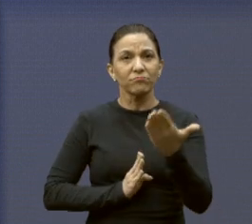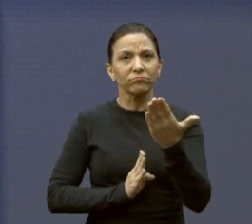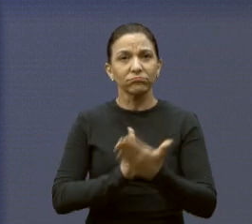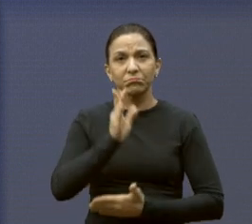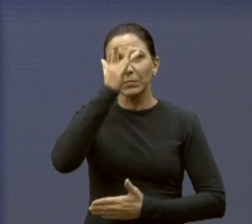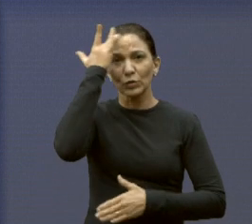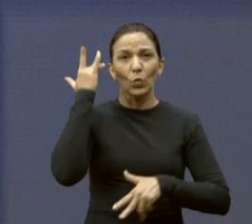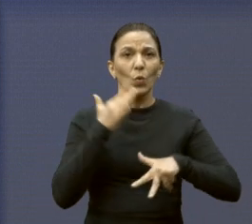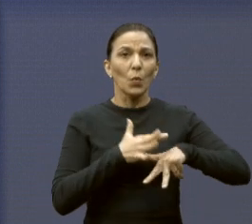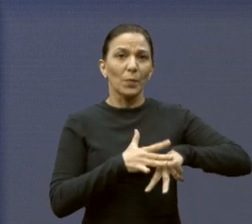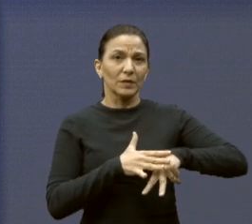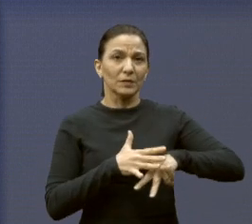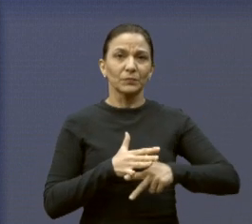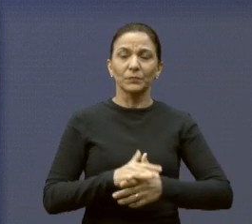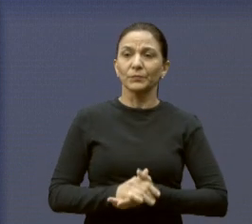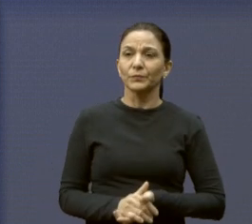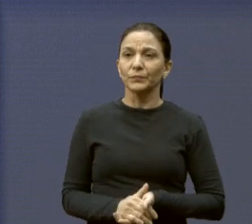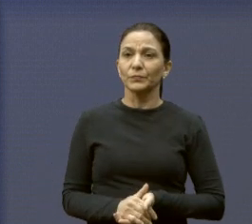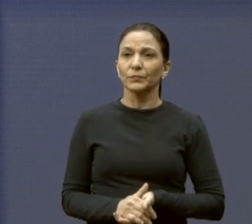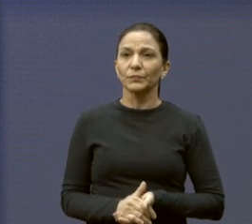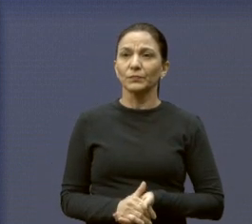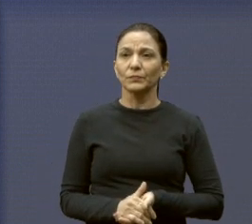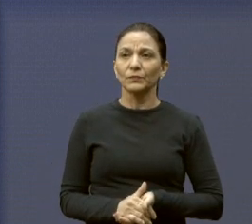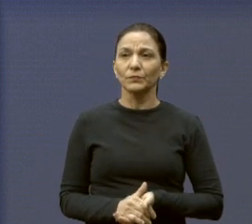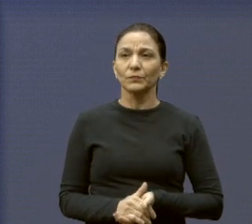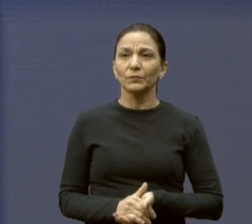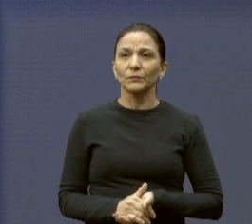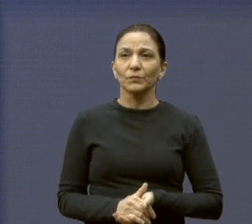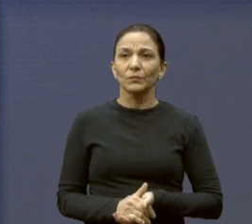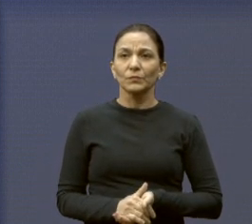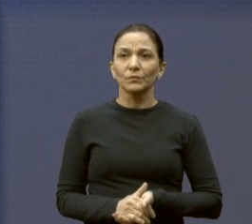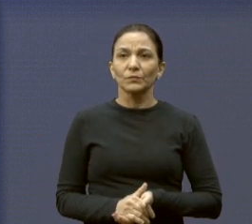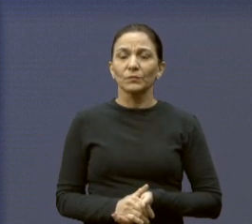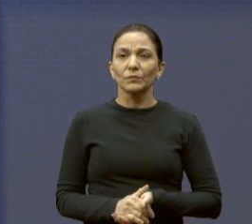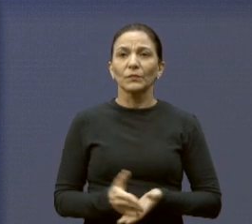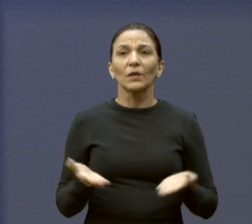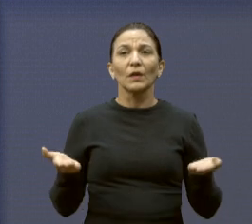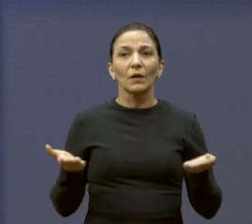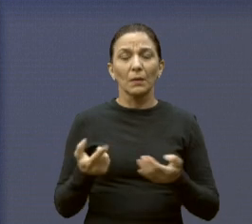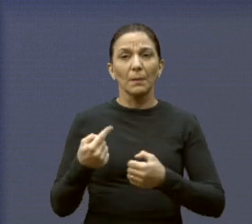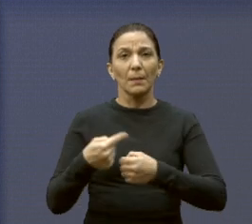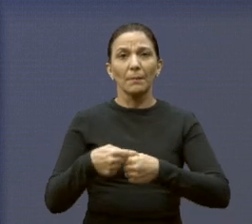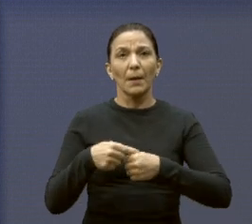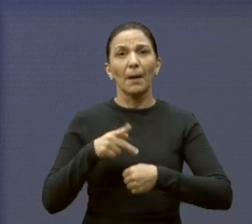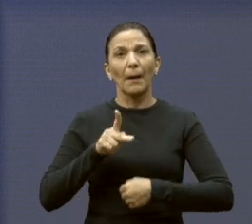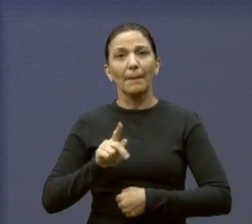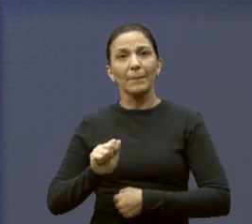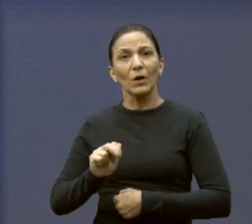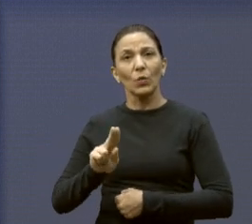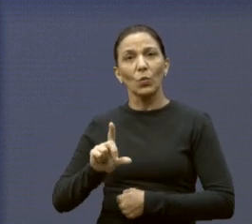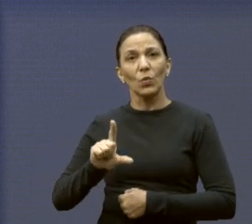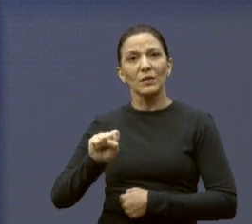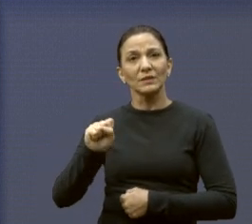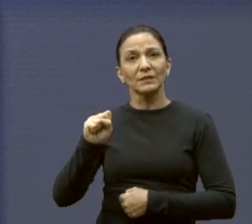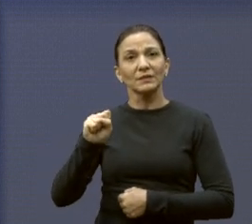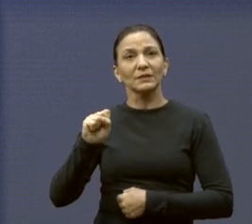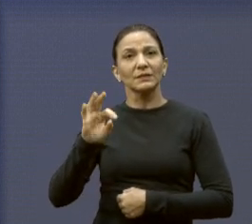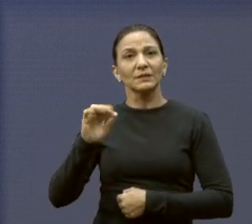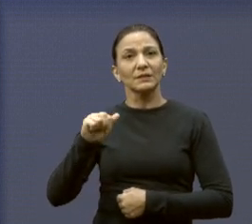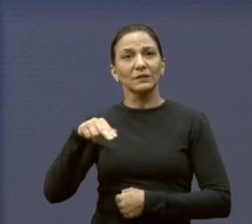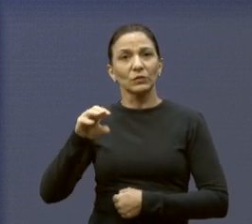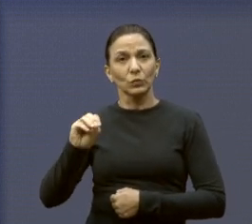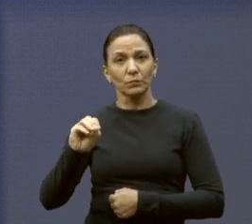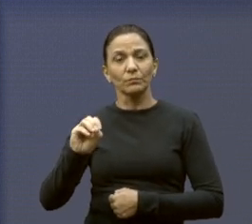pacientes. Próximo, por favor. Por fim, vamos falar do Jardim Paulistano. Inclusive, estava o vereador João